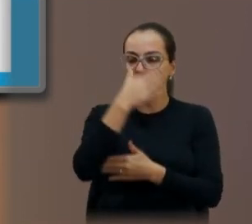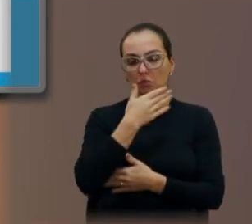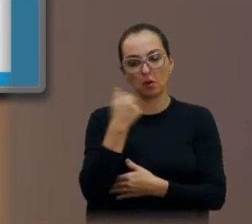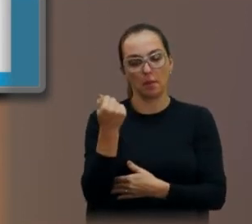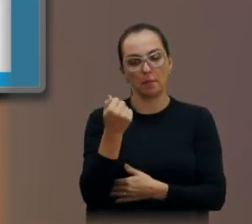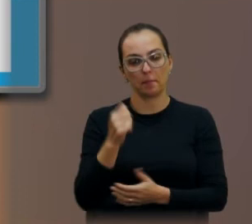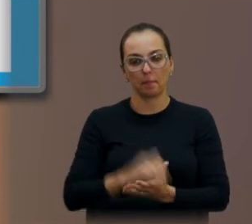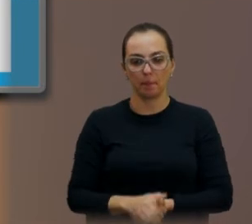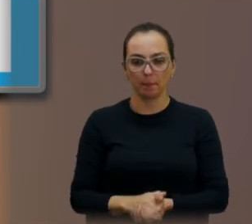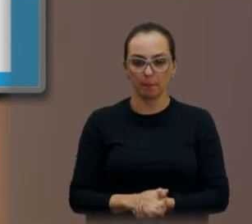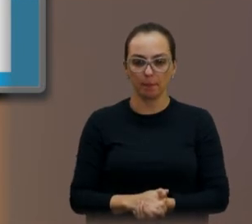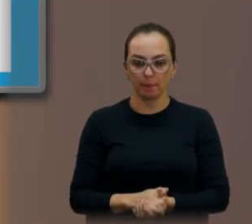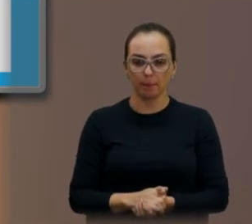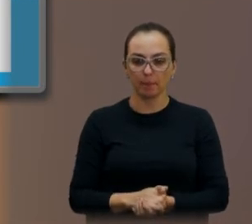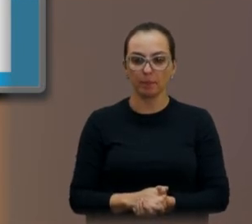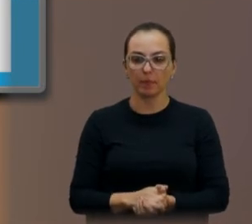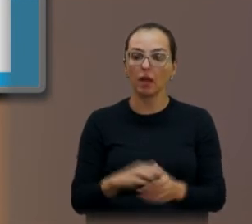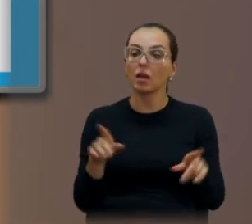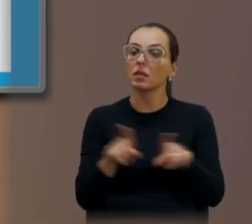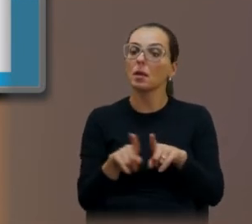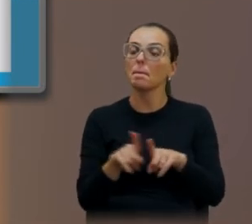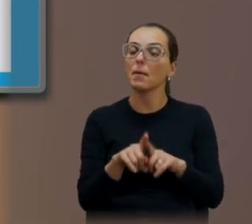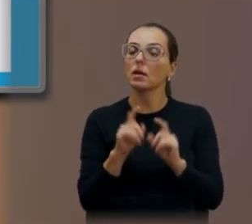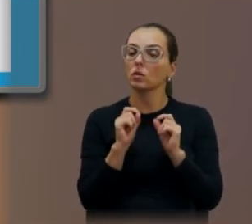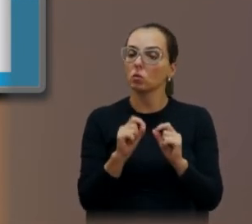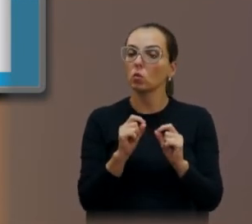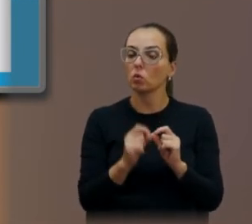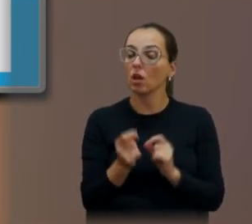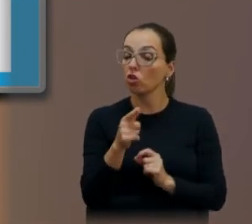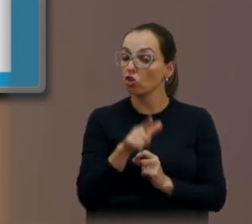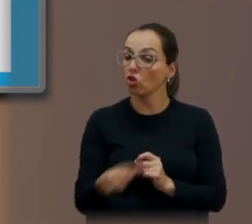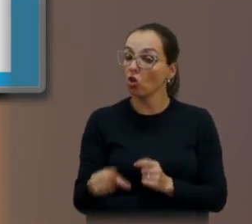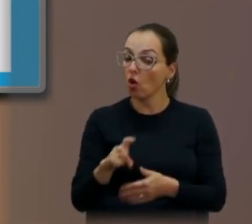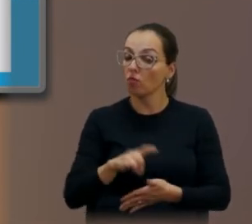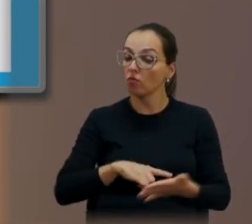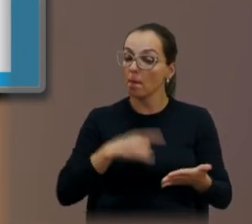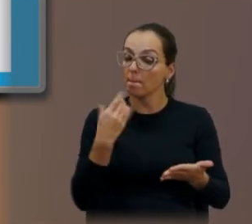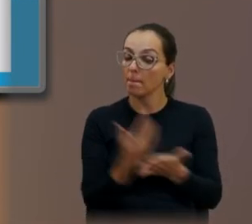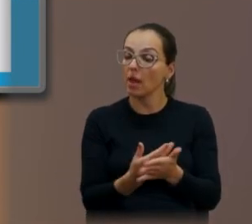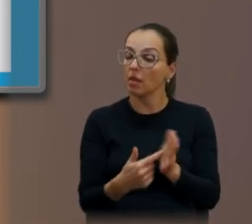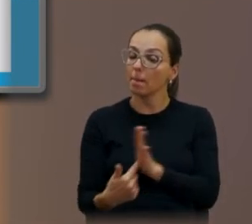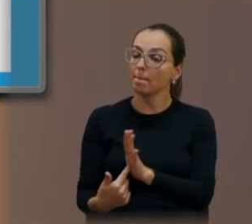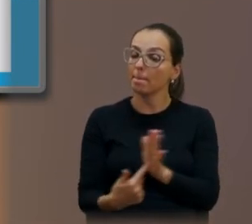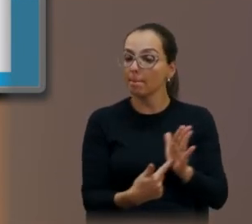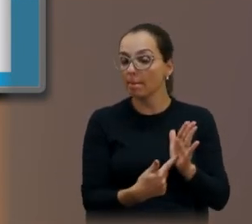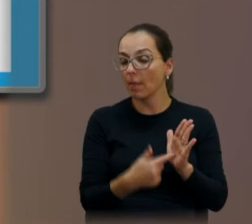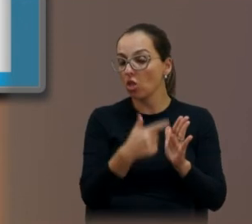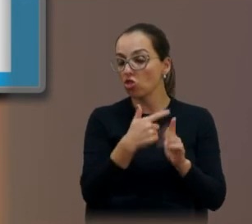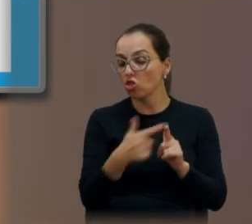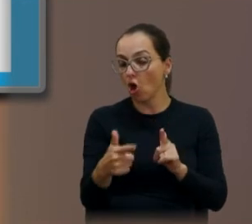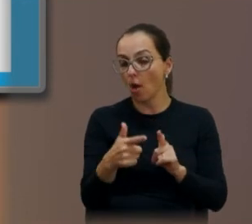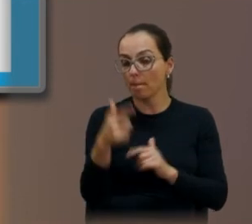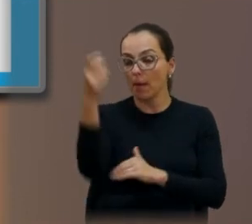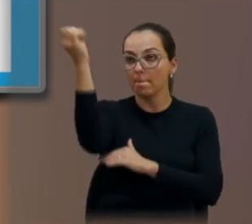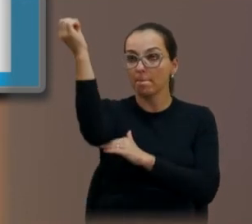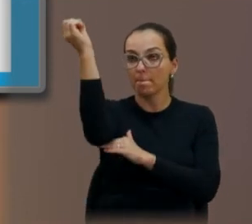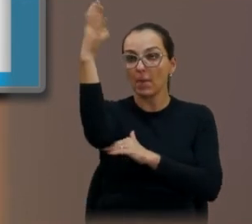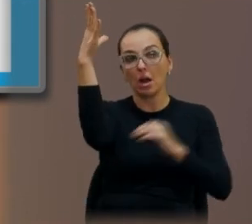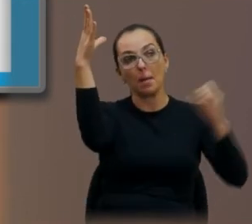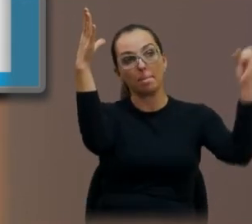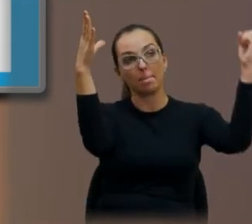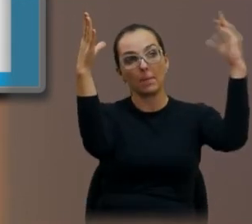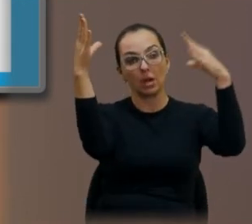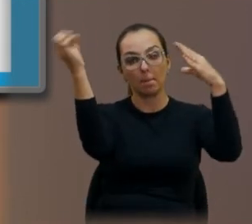Também quero apresentar novamente e faço questão em toda a sessão falar sobre a iluminação pública.